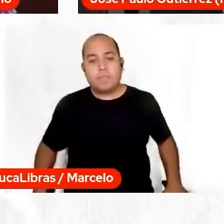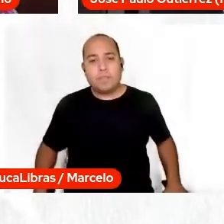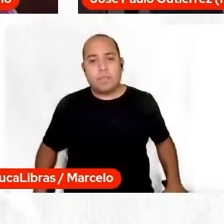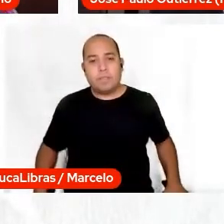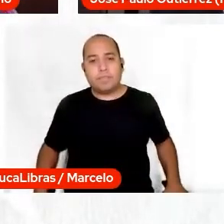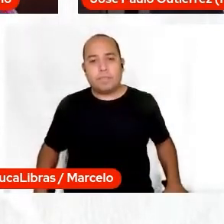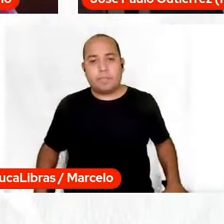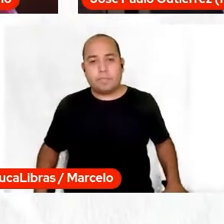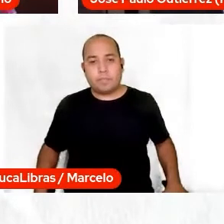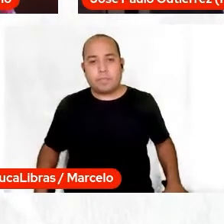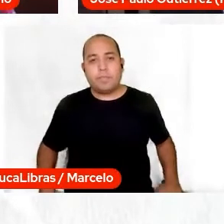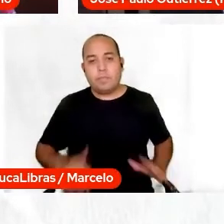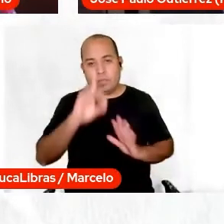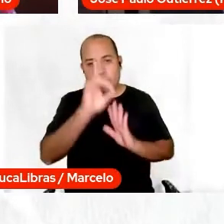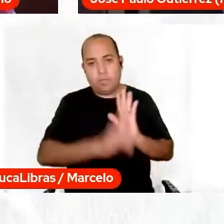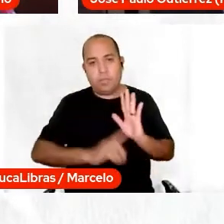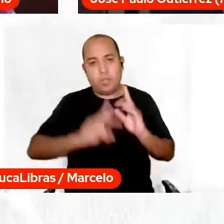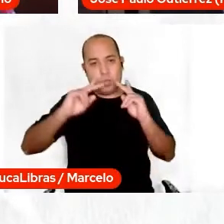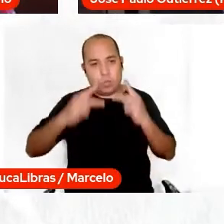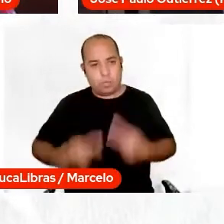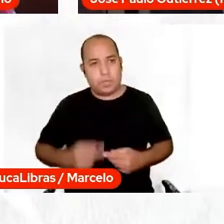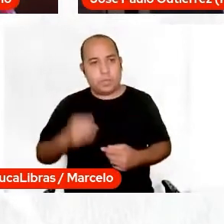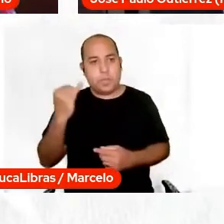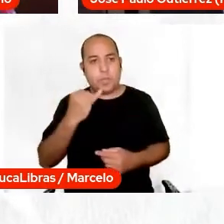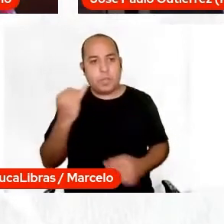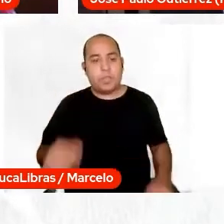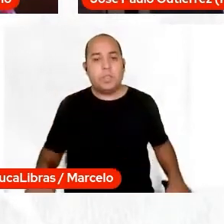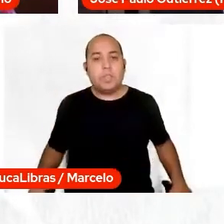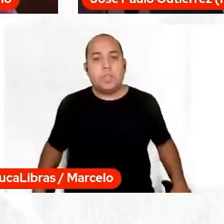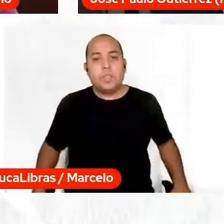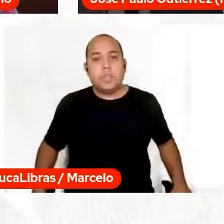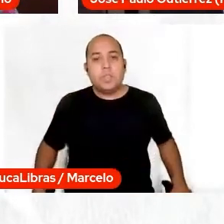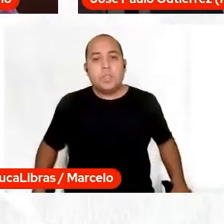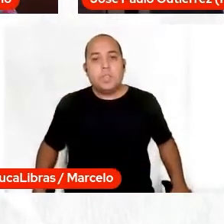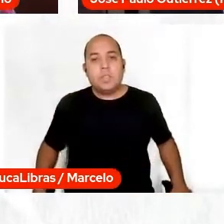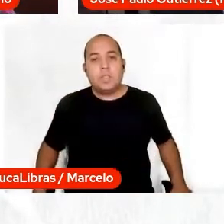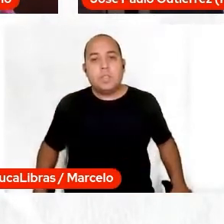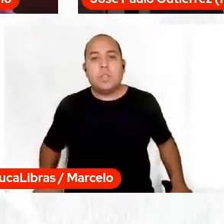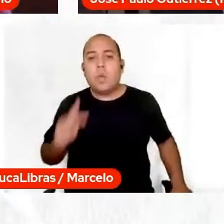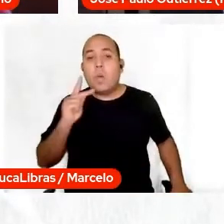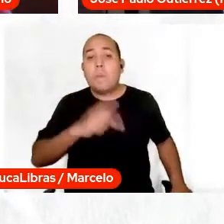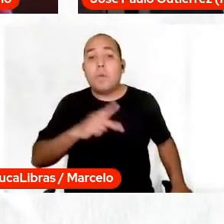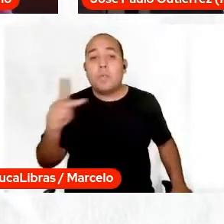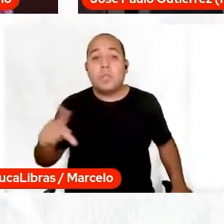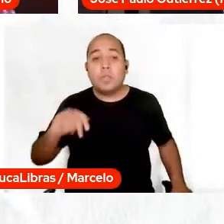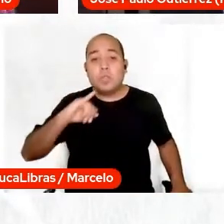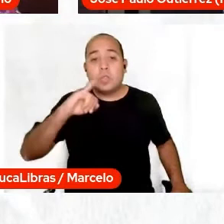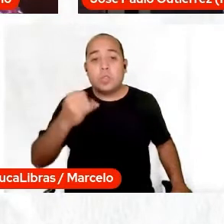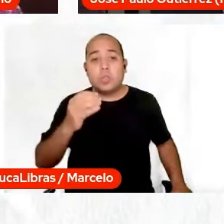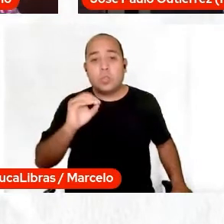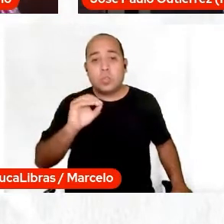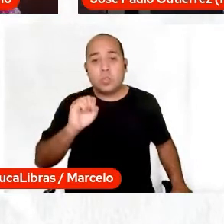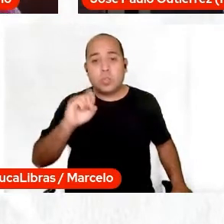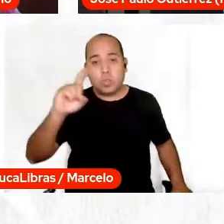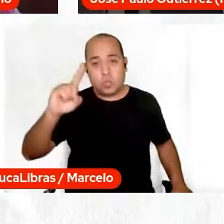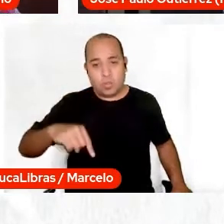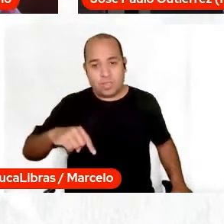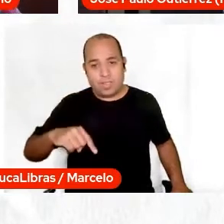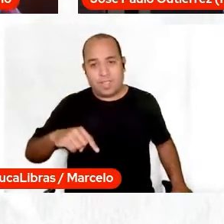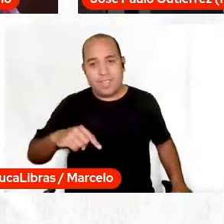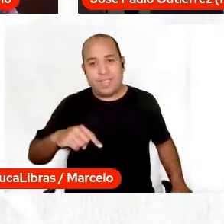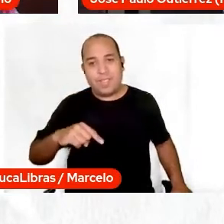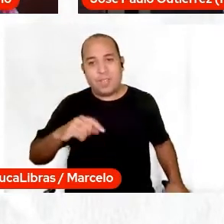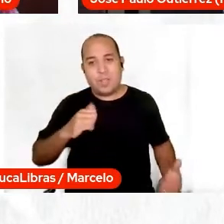sobre direitos humanos tão importantes. O professor José Moacir, que é o nosso parceiro na